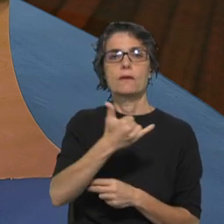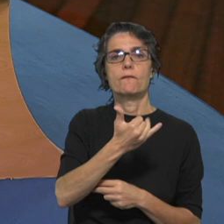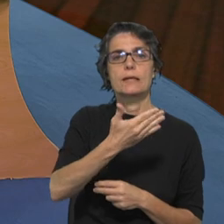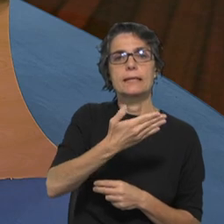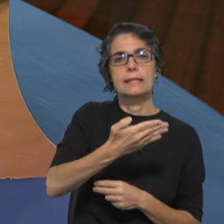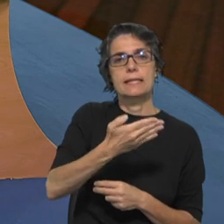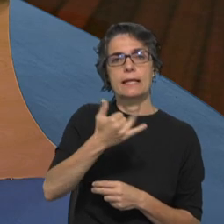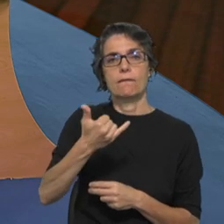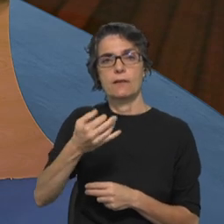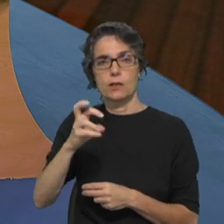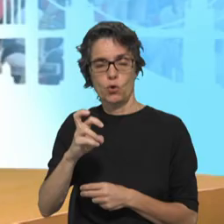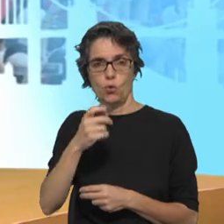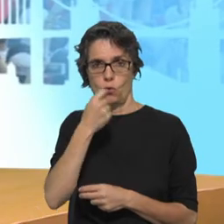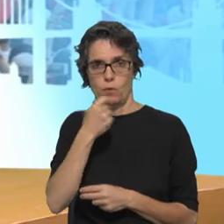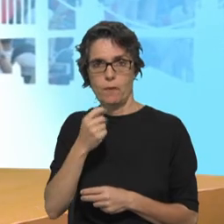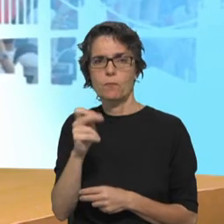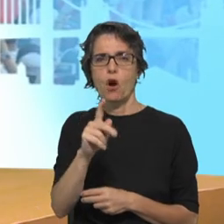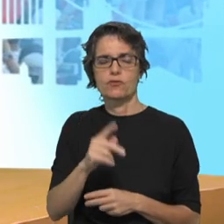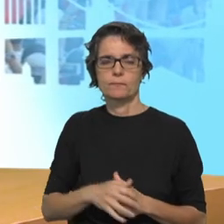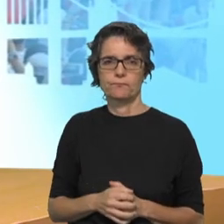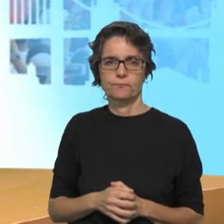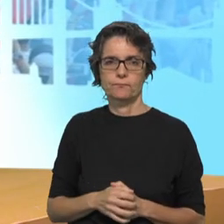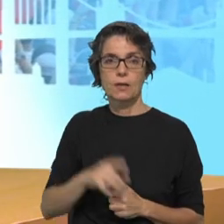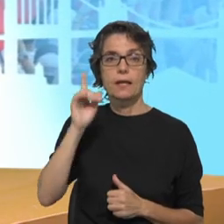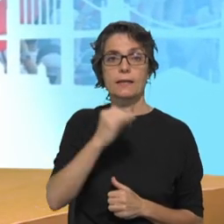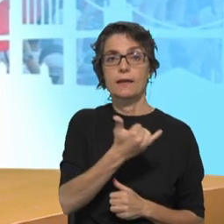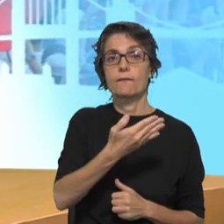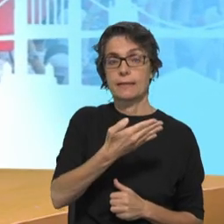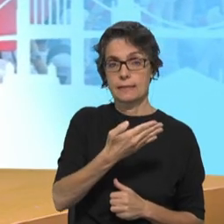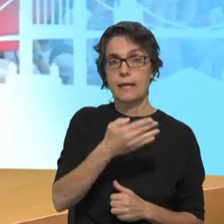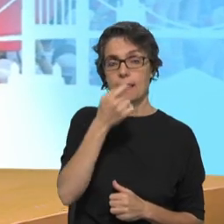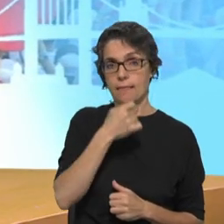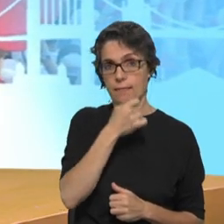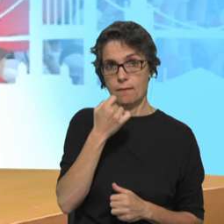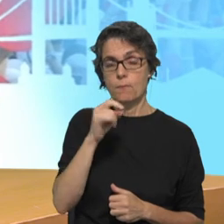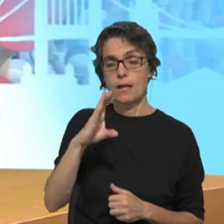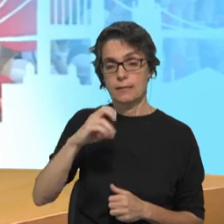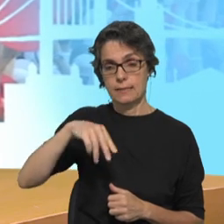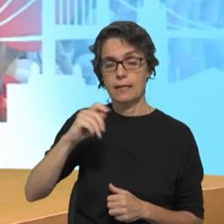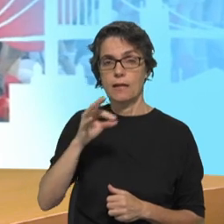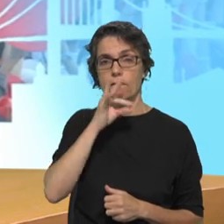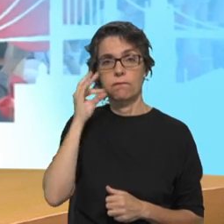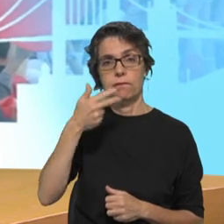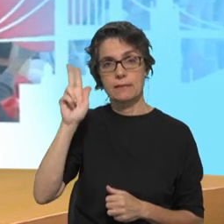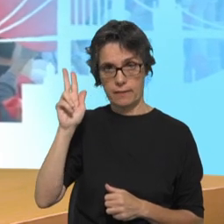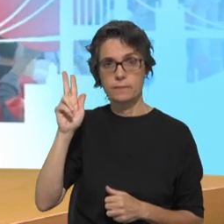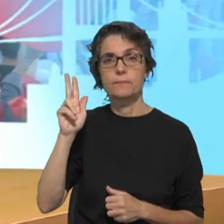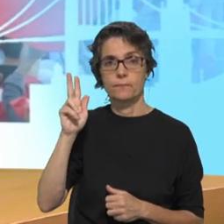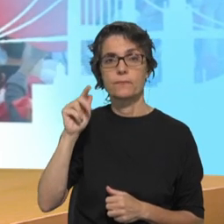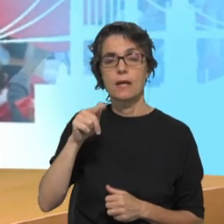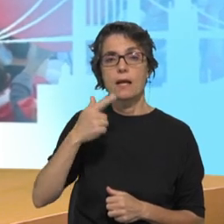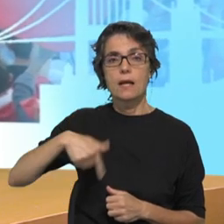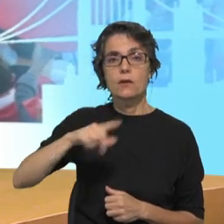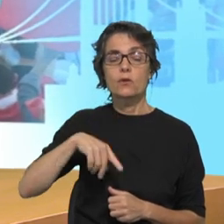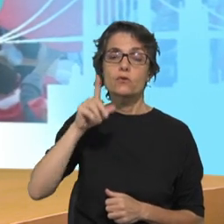28. 27 de maio é a data precisa em que o CNE completa os seus 100 anos e voltámos